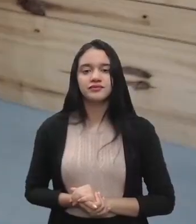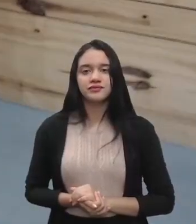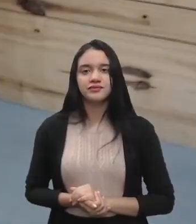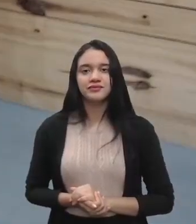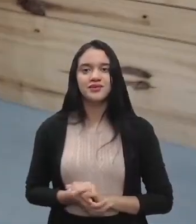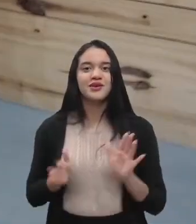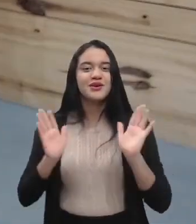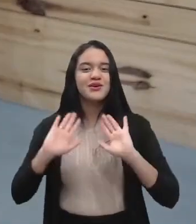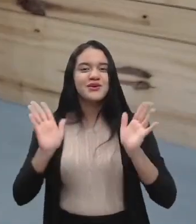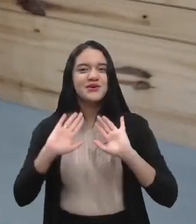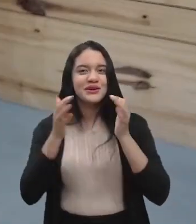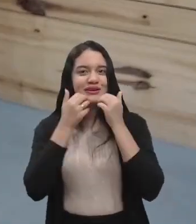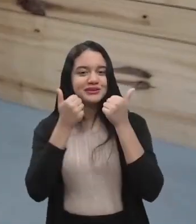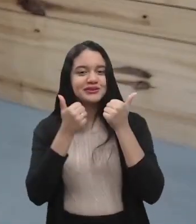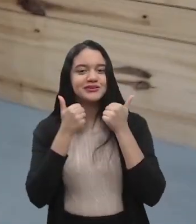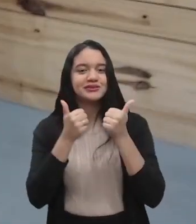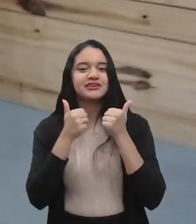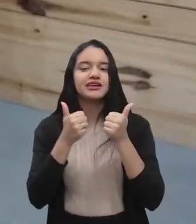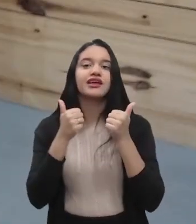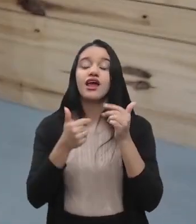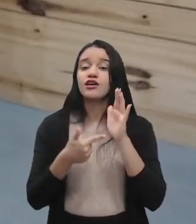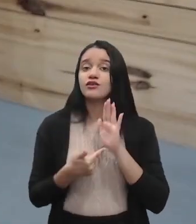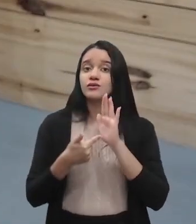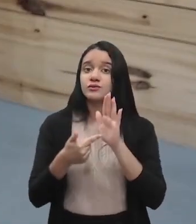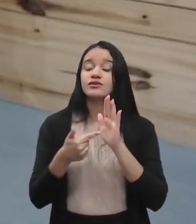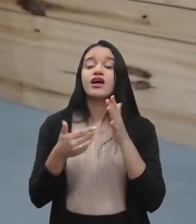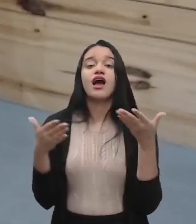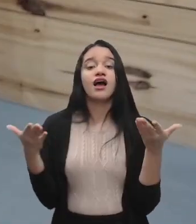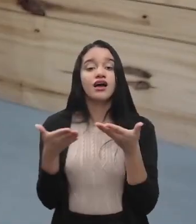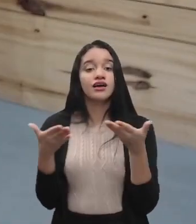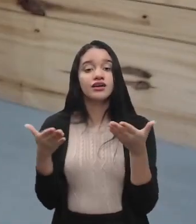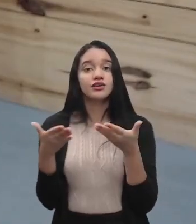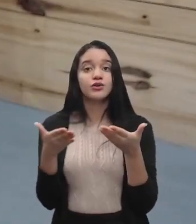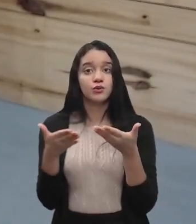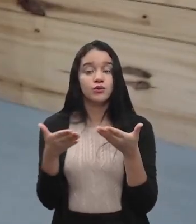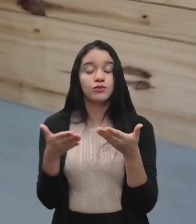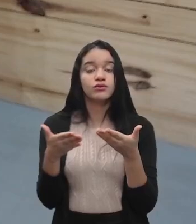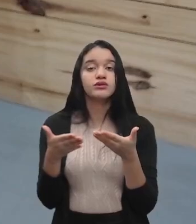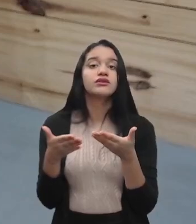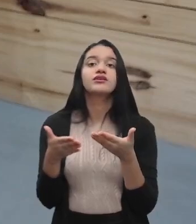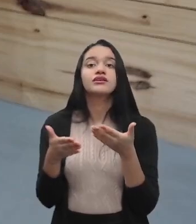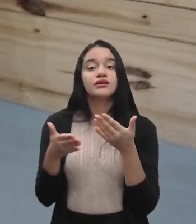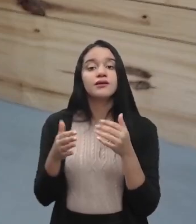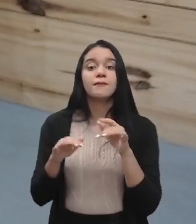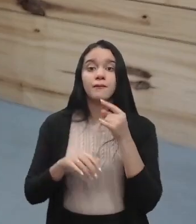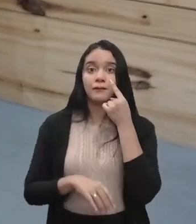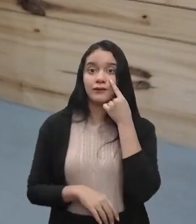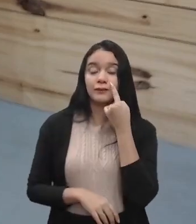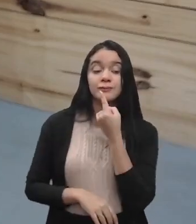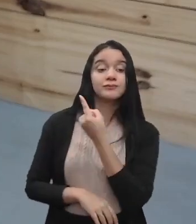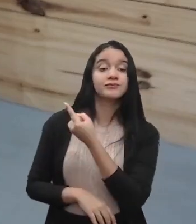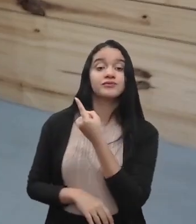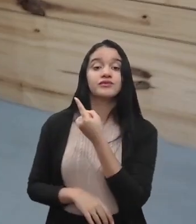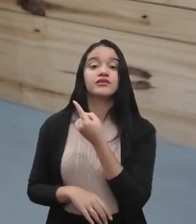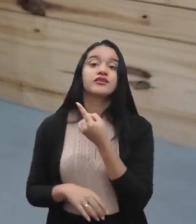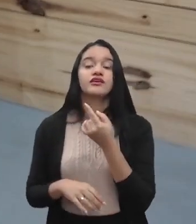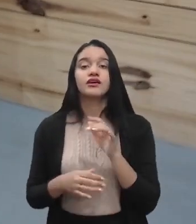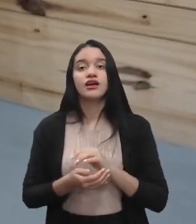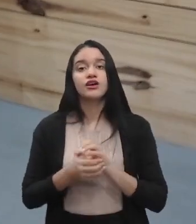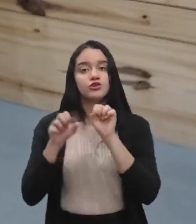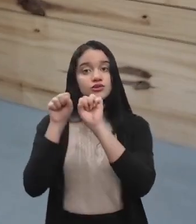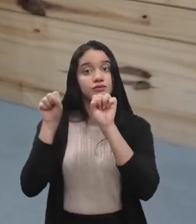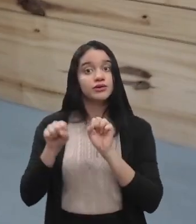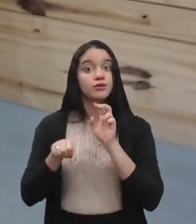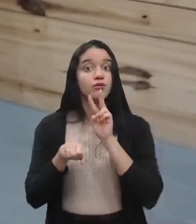Olá, tudo bem? Eu vou mostrar para vocês aqui agora uma das formas do SPIQ, que é o Sistema de Proteção Individual